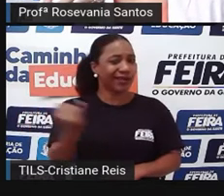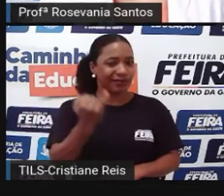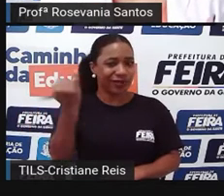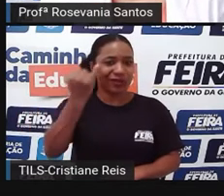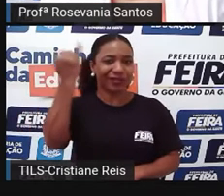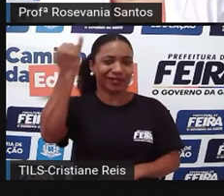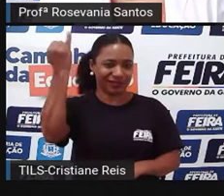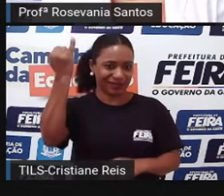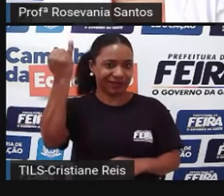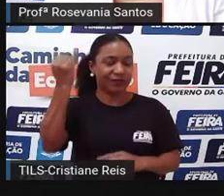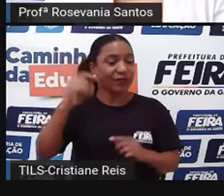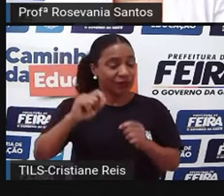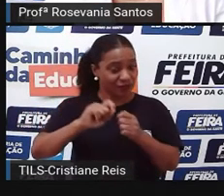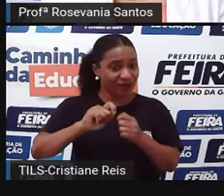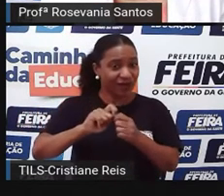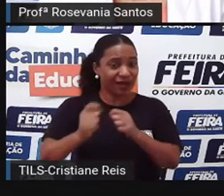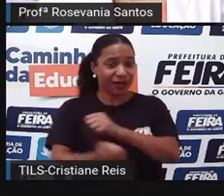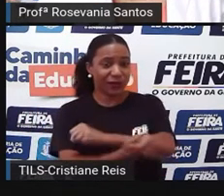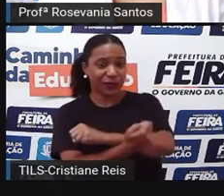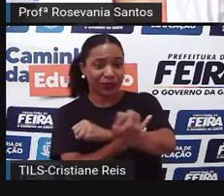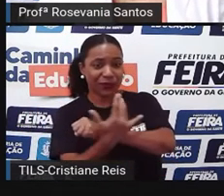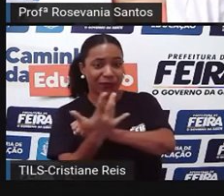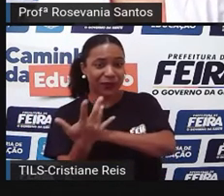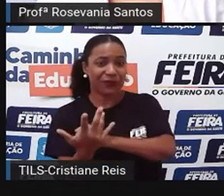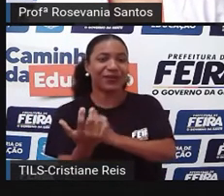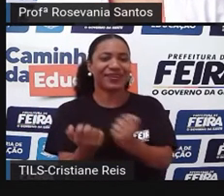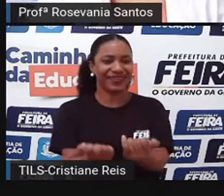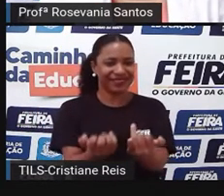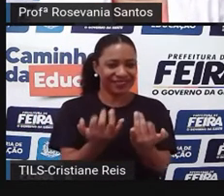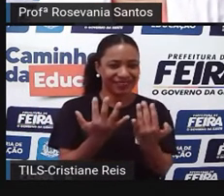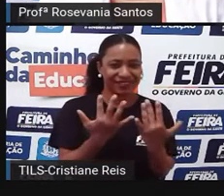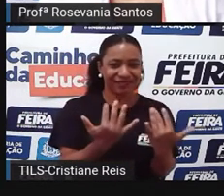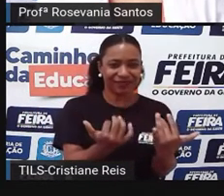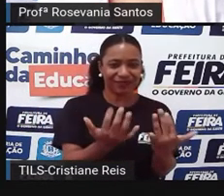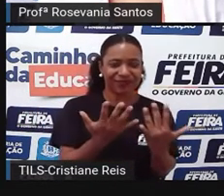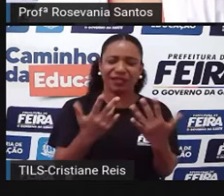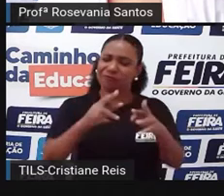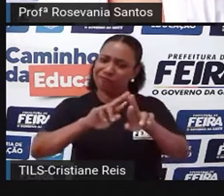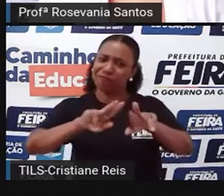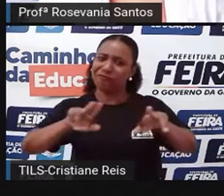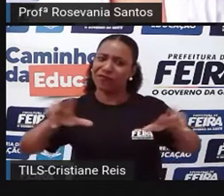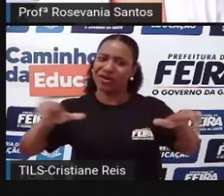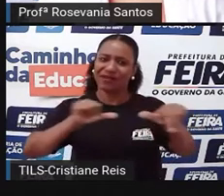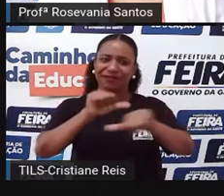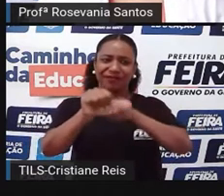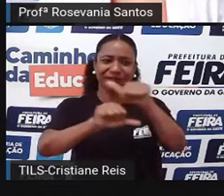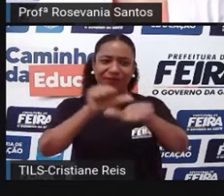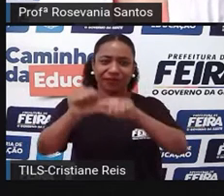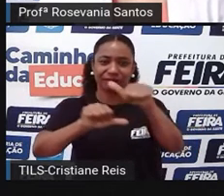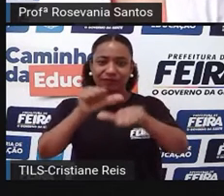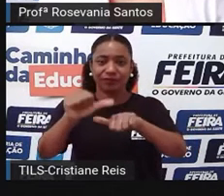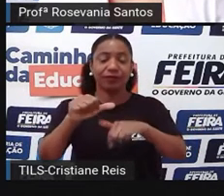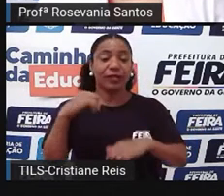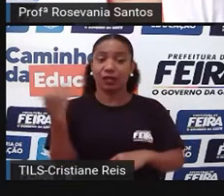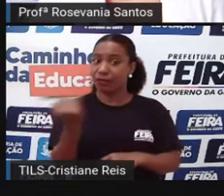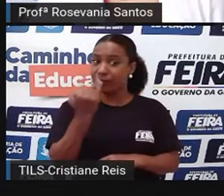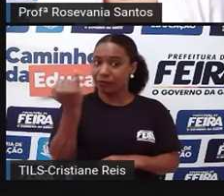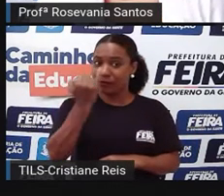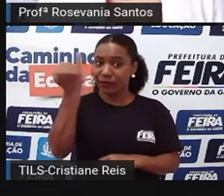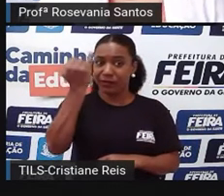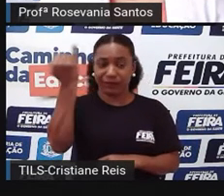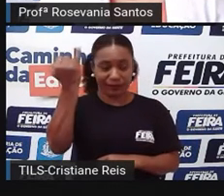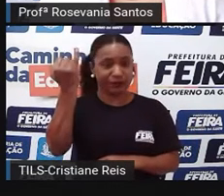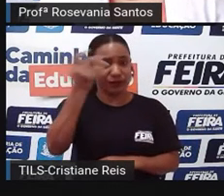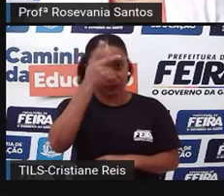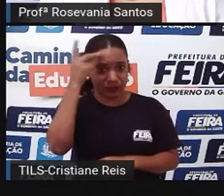plantações, suas edificações, todas essas transformações que a gente tem aí. E ele não é só importante para o homem, importante, né, para todos